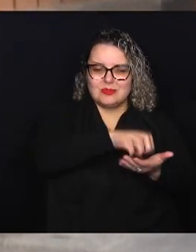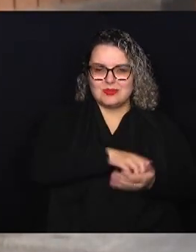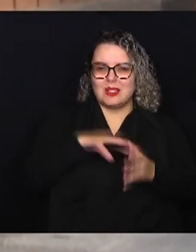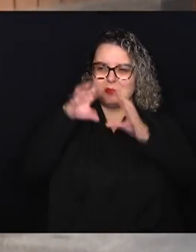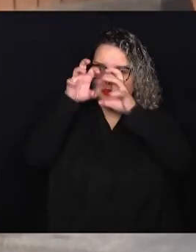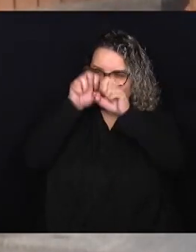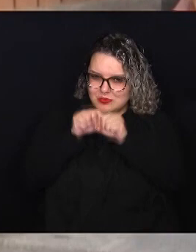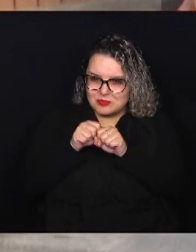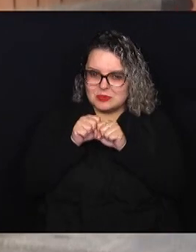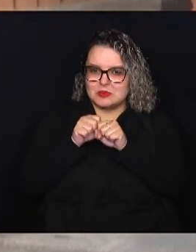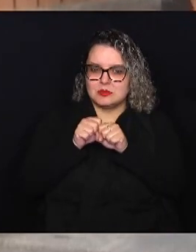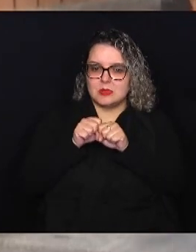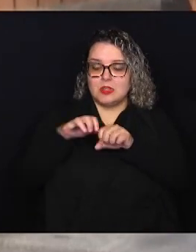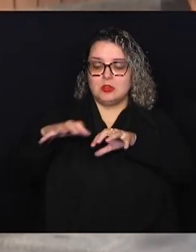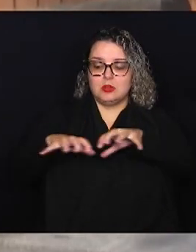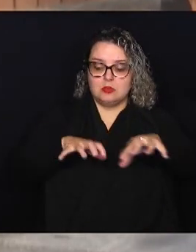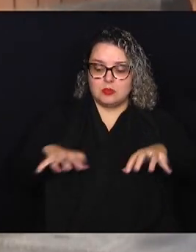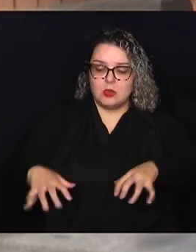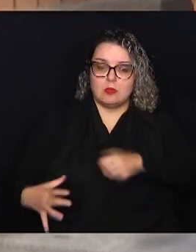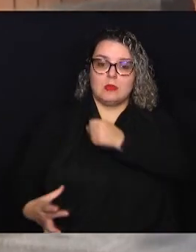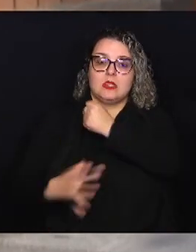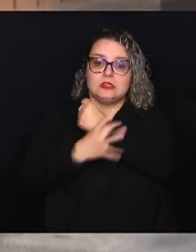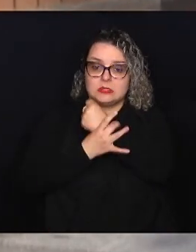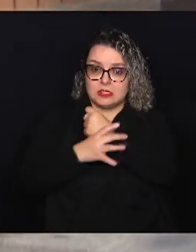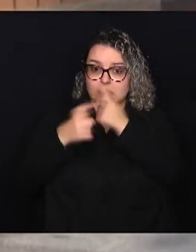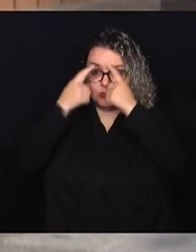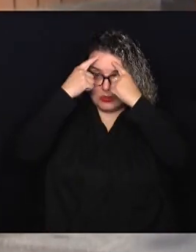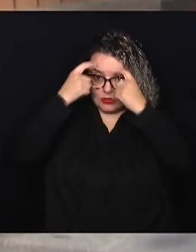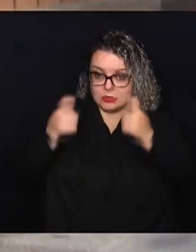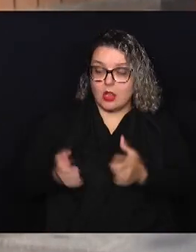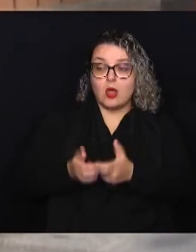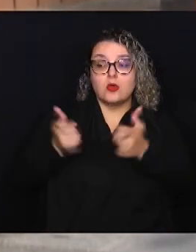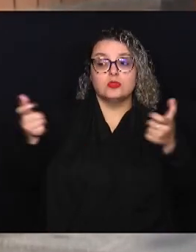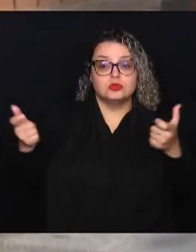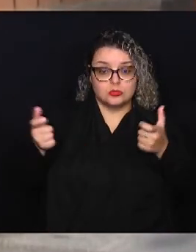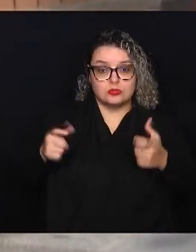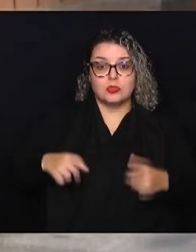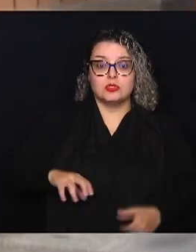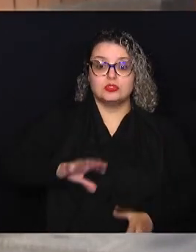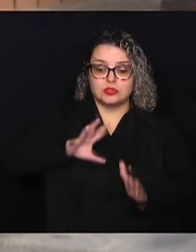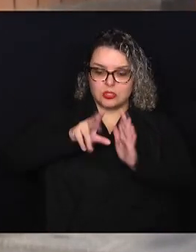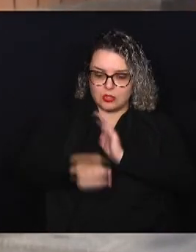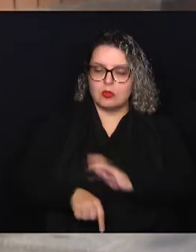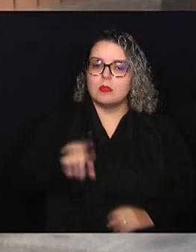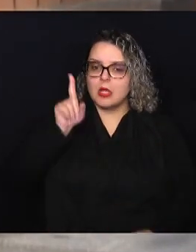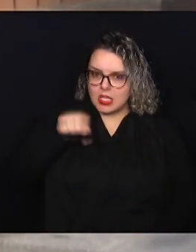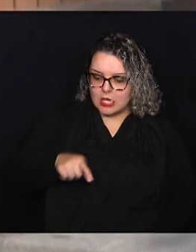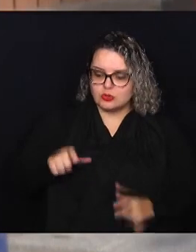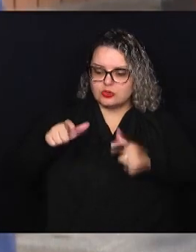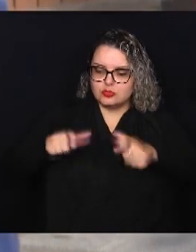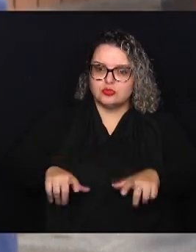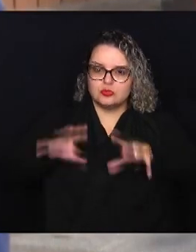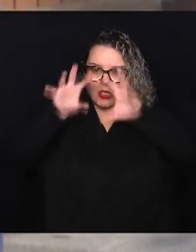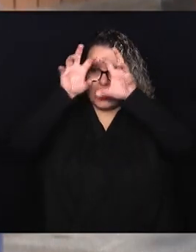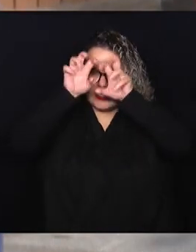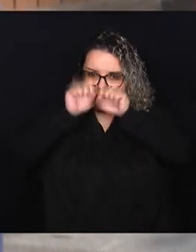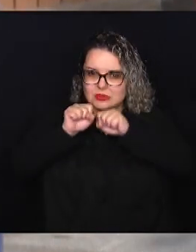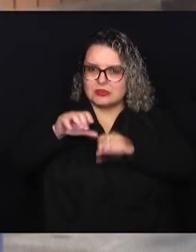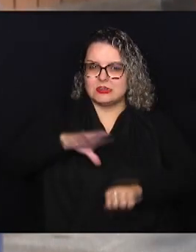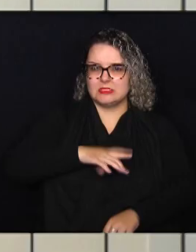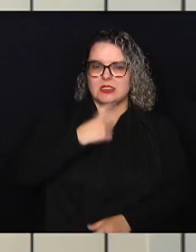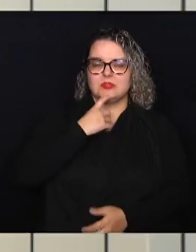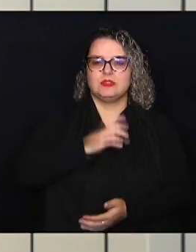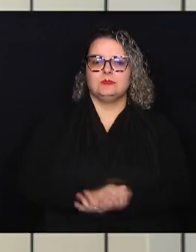de segurança e de violência, os maiores casos de roubo são os pontos mais escuros da cidade.